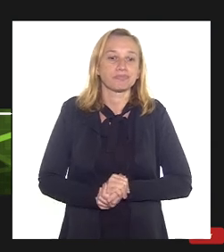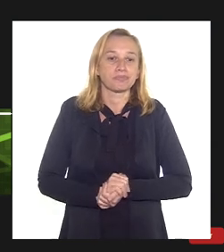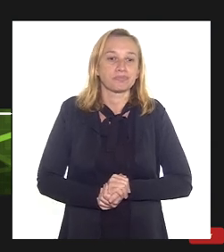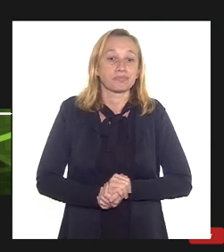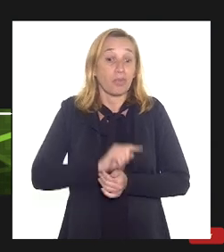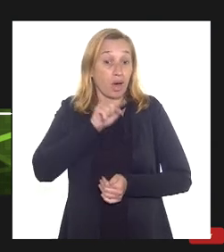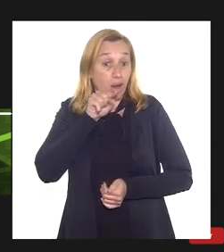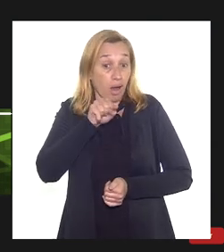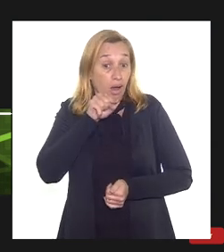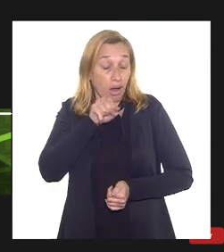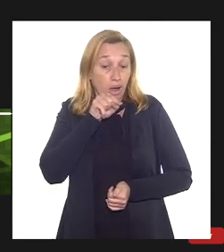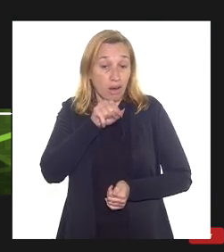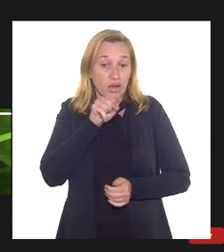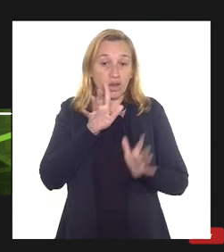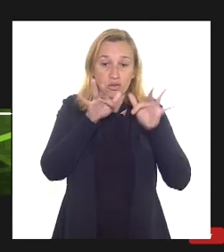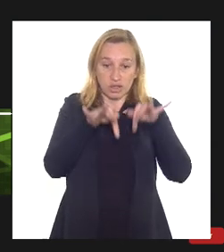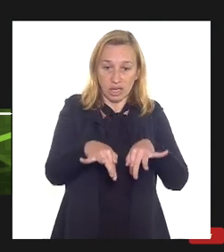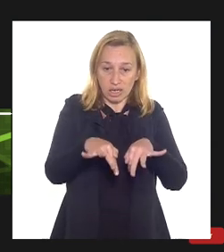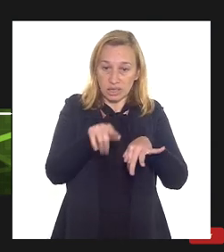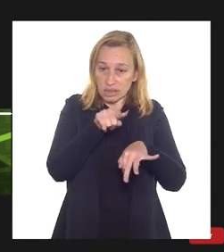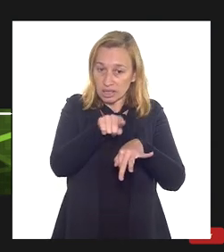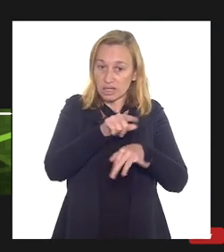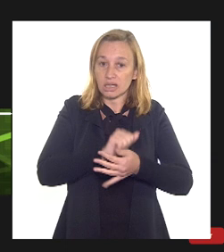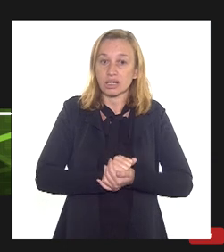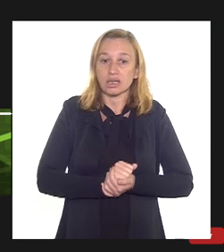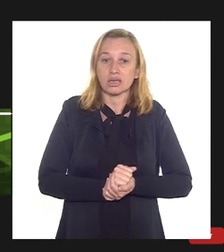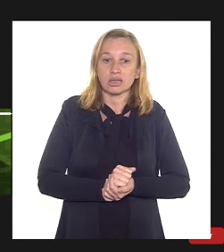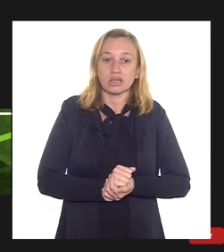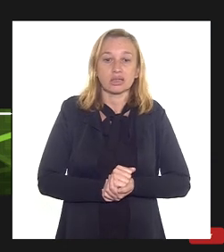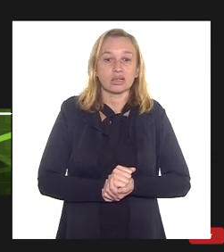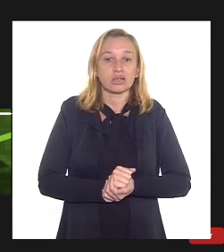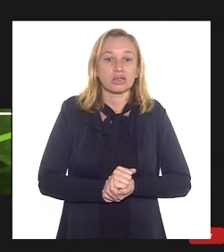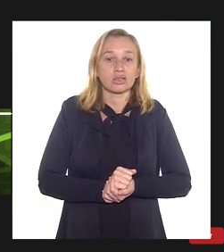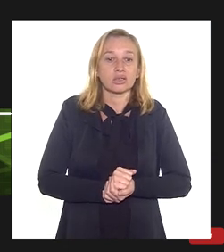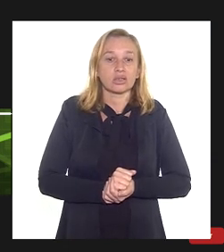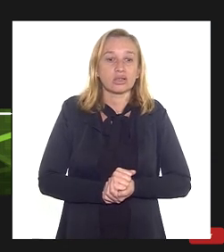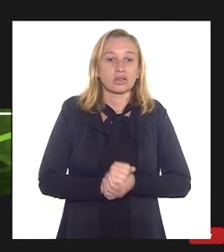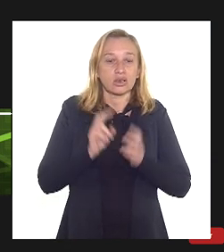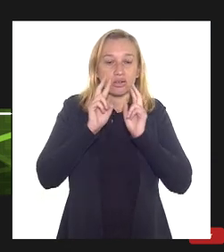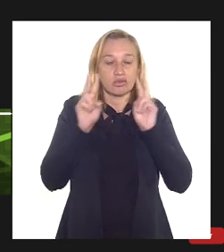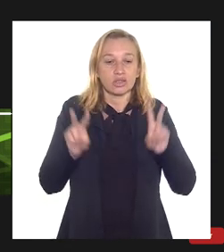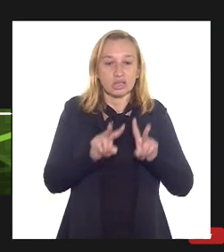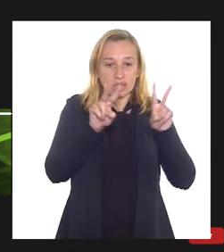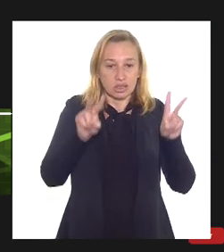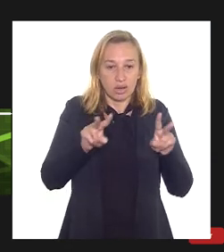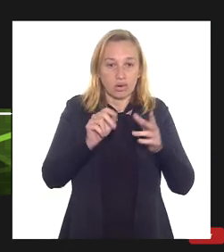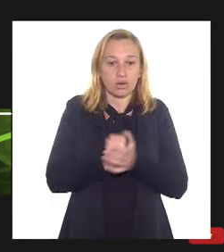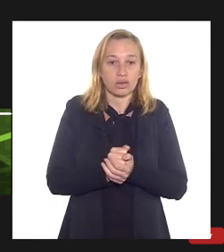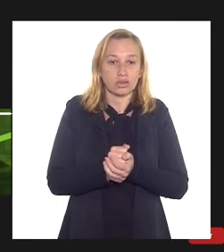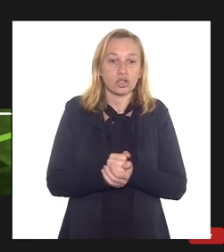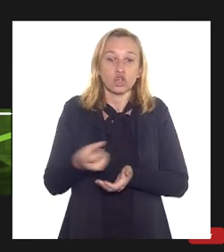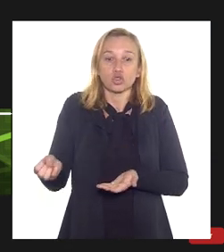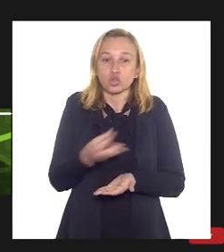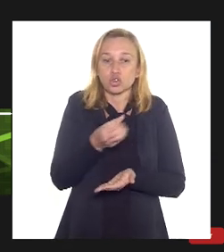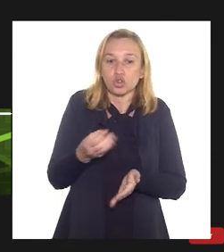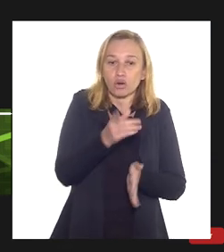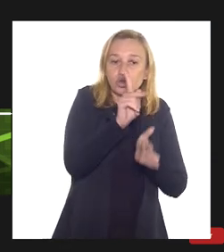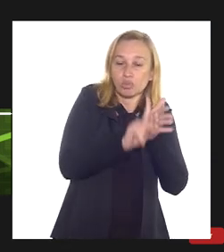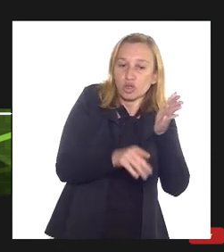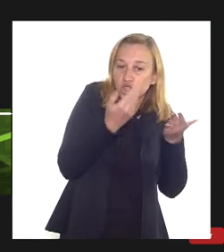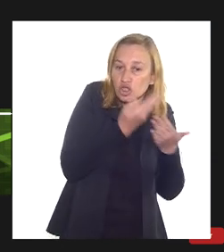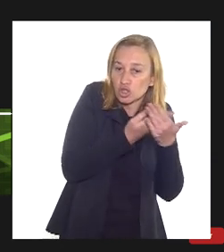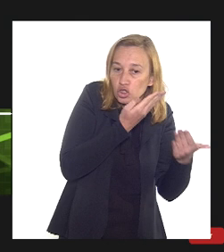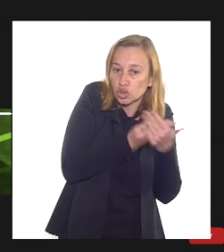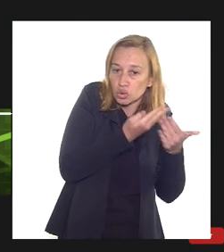Aqui, eu termino de falar, então, da visão do polo gás lube, dos novos projetos que nós temos em estudo e